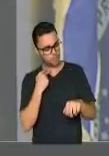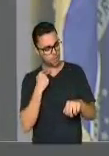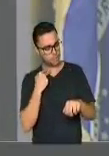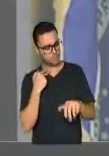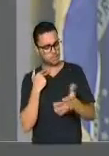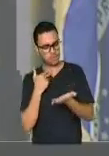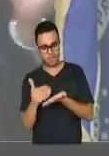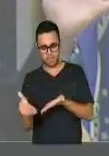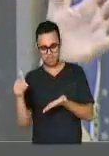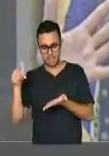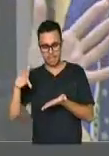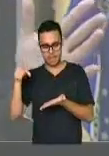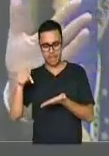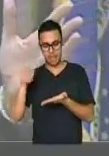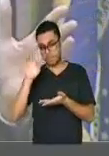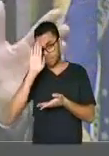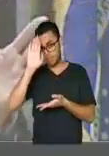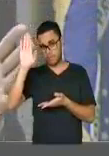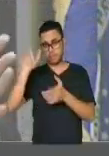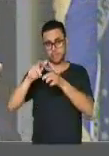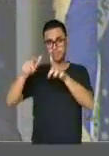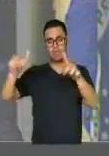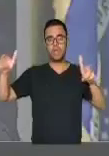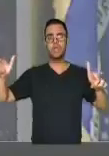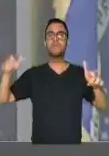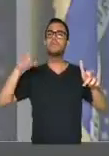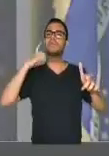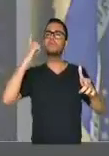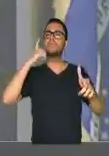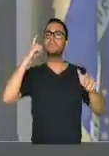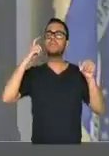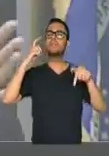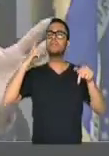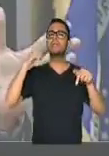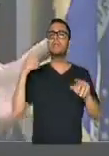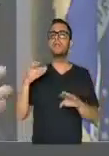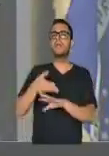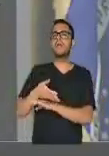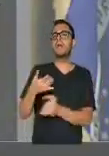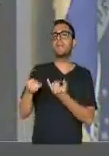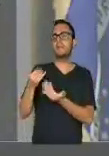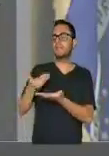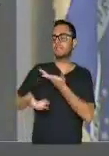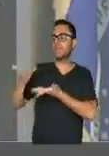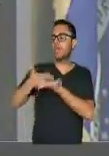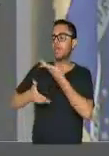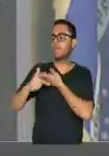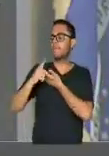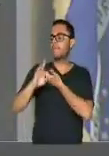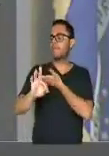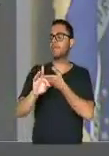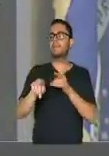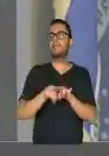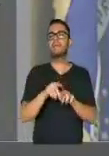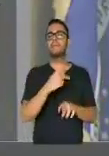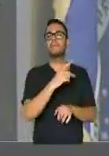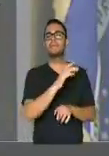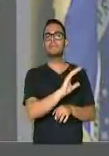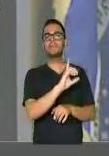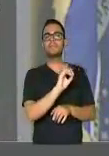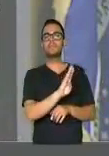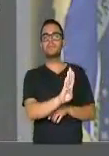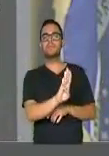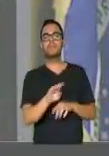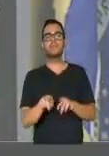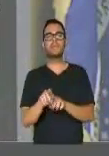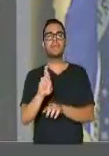aqui, em especial a maioria dos deputados e deputadas dessa casa, nós não aqui no jogo do PT, do PCdoB, da rede e do